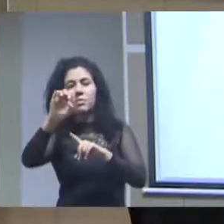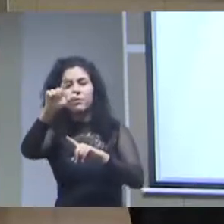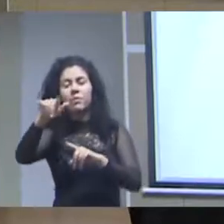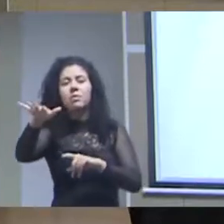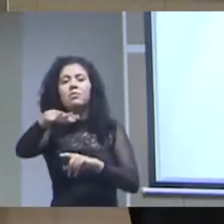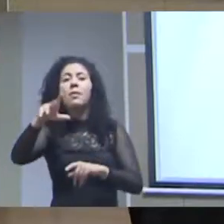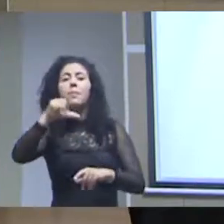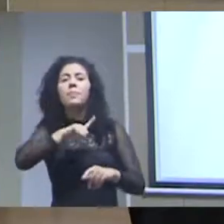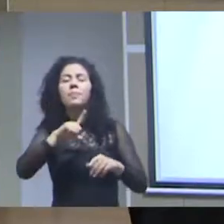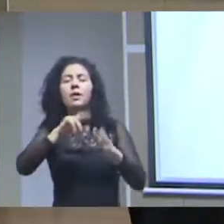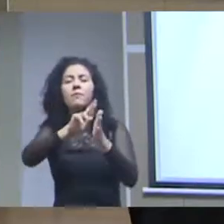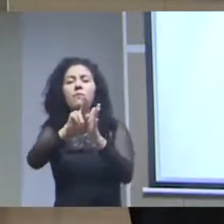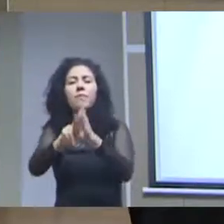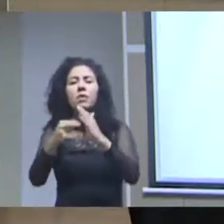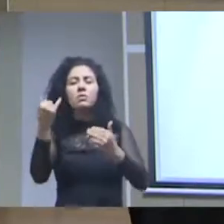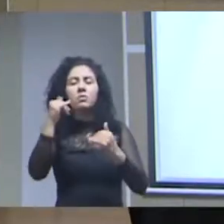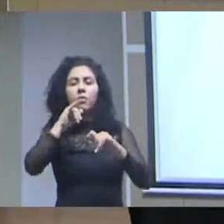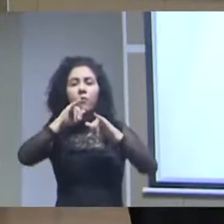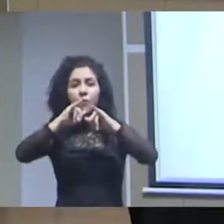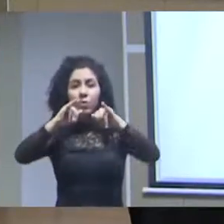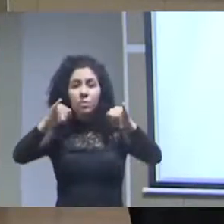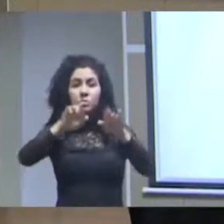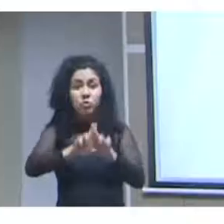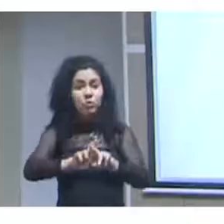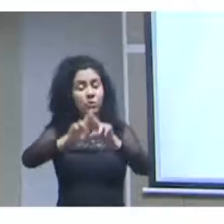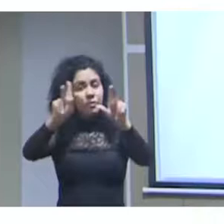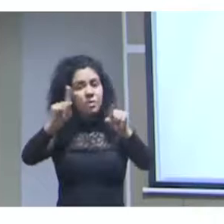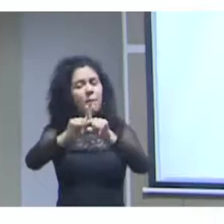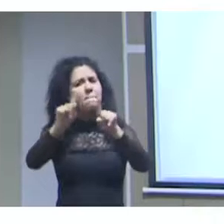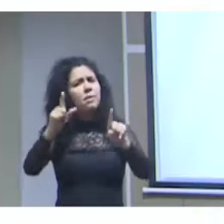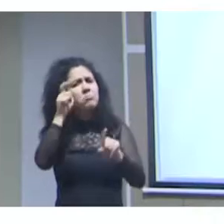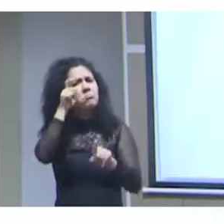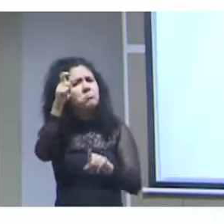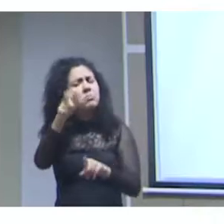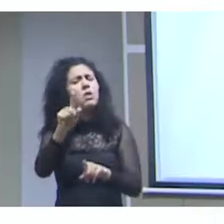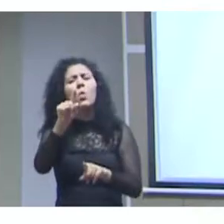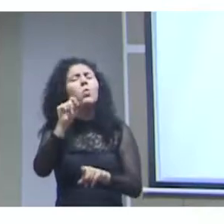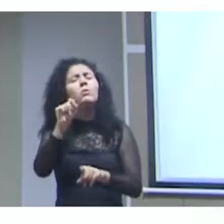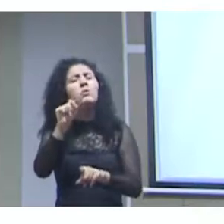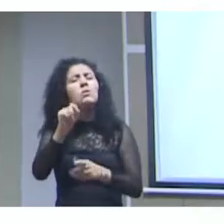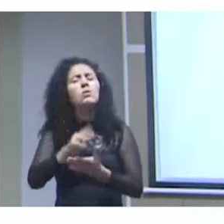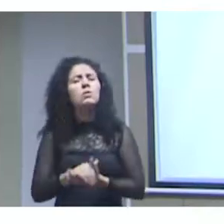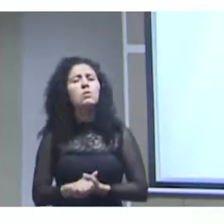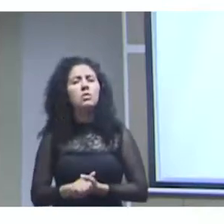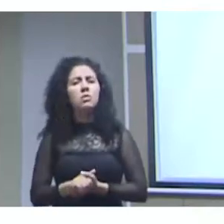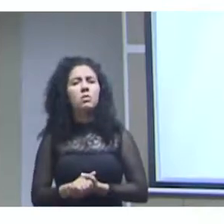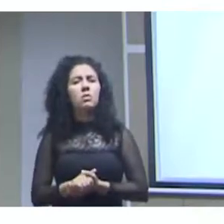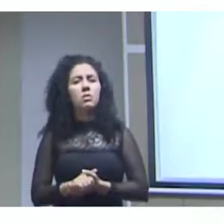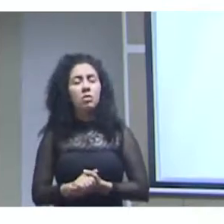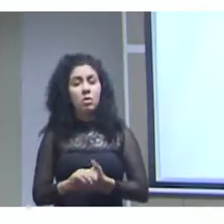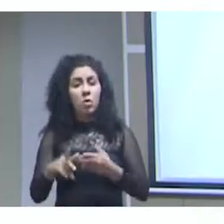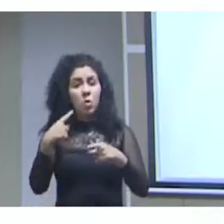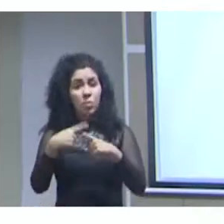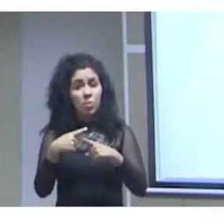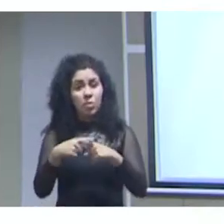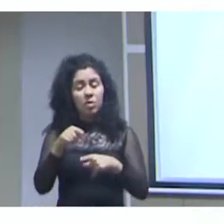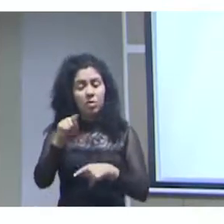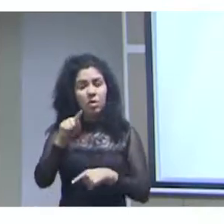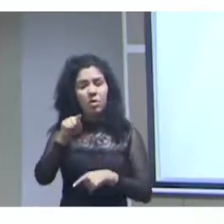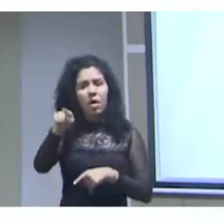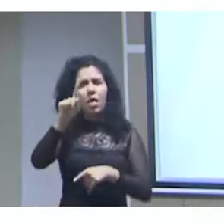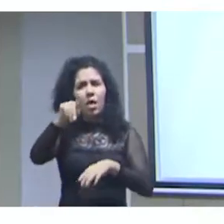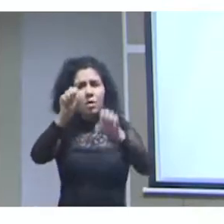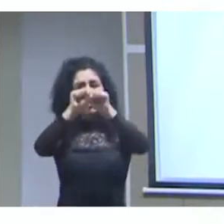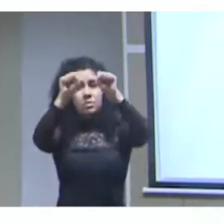diferente mas interessante que é ele é na verdade um sistema de informação em que